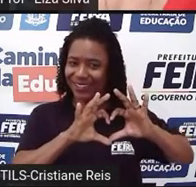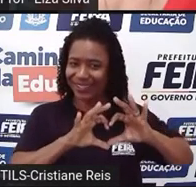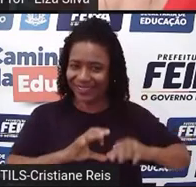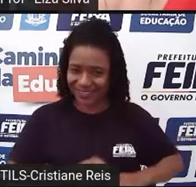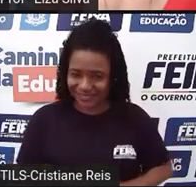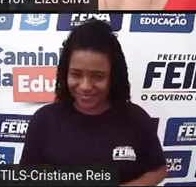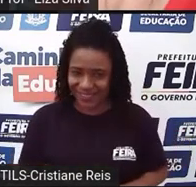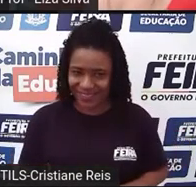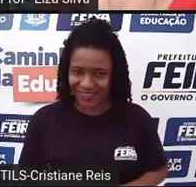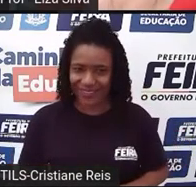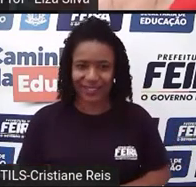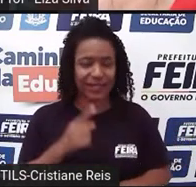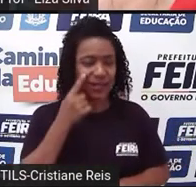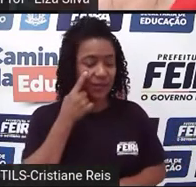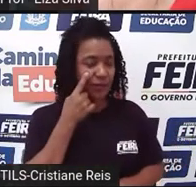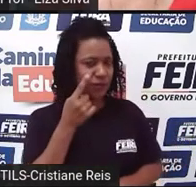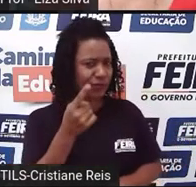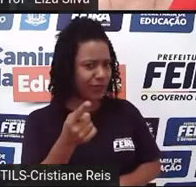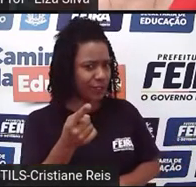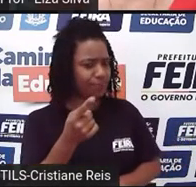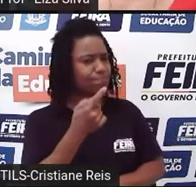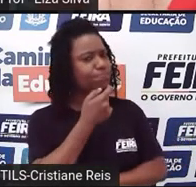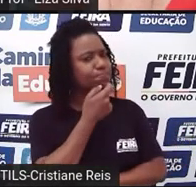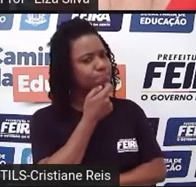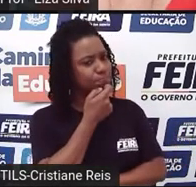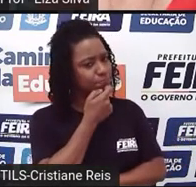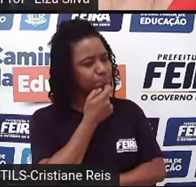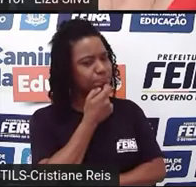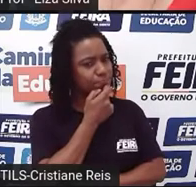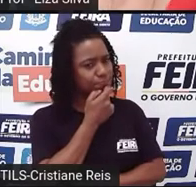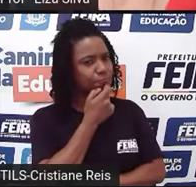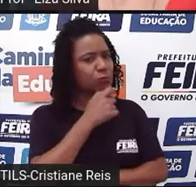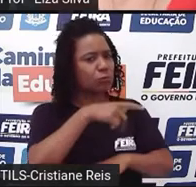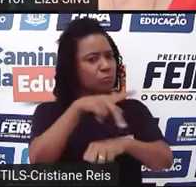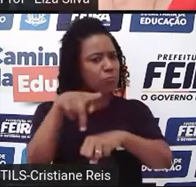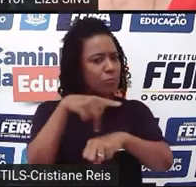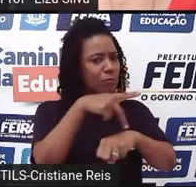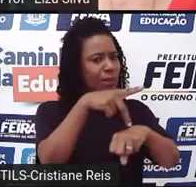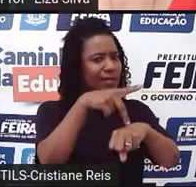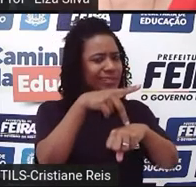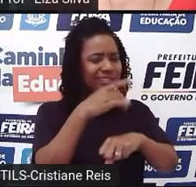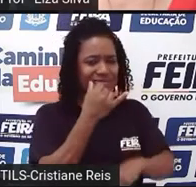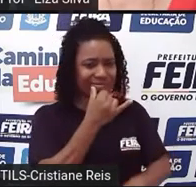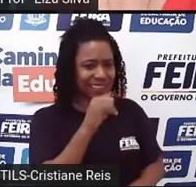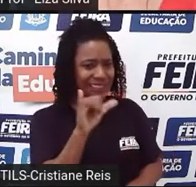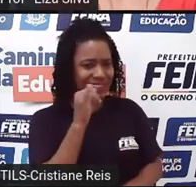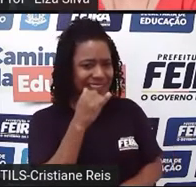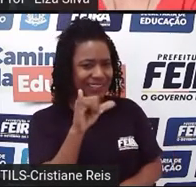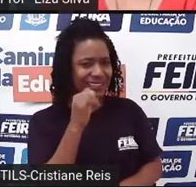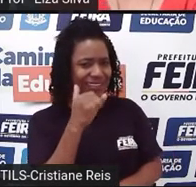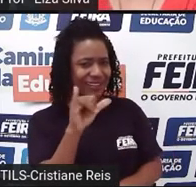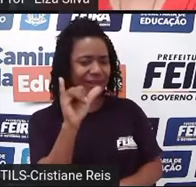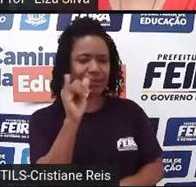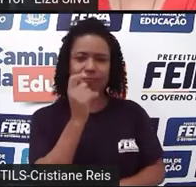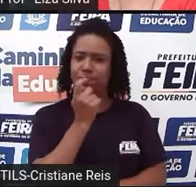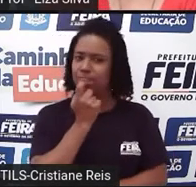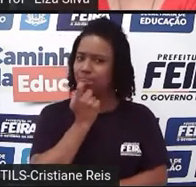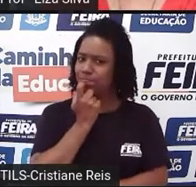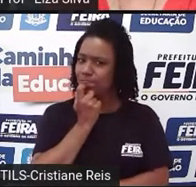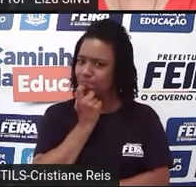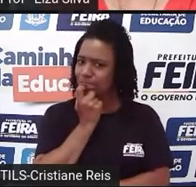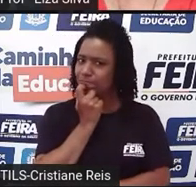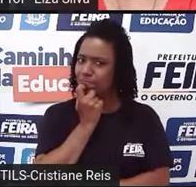Italy, a Itália. Hum, uma história de amor que acontece na Itália. What is this